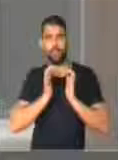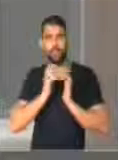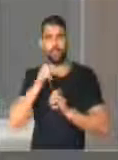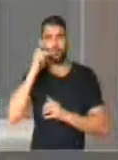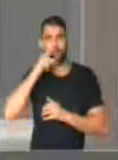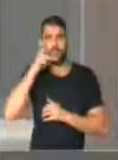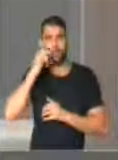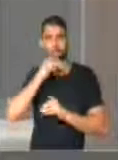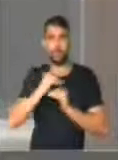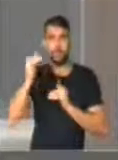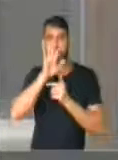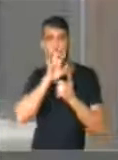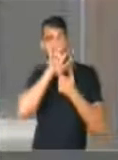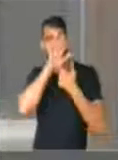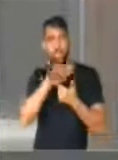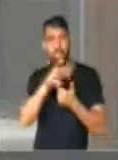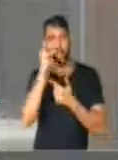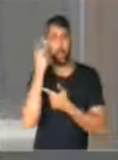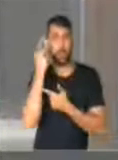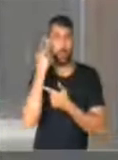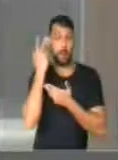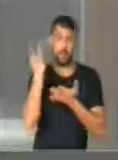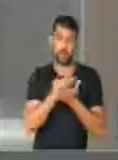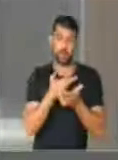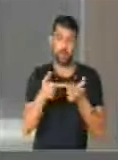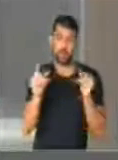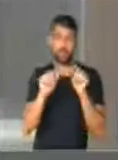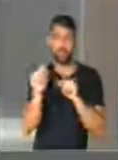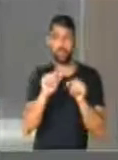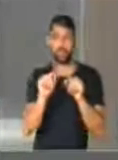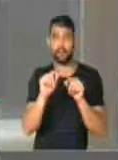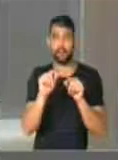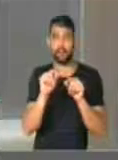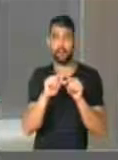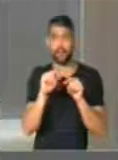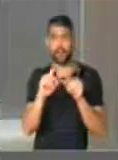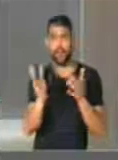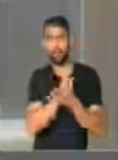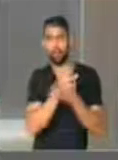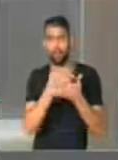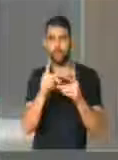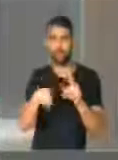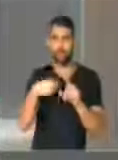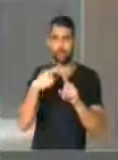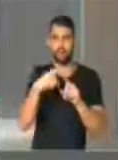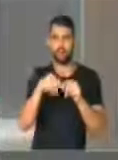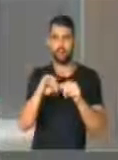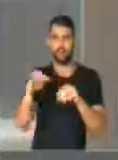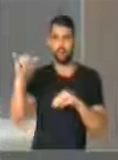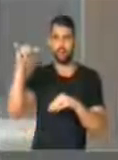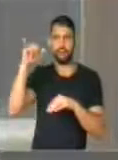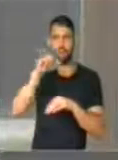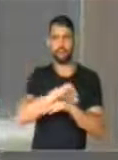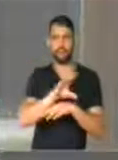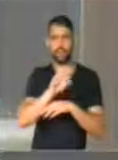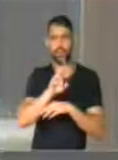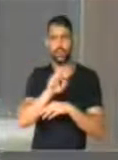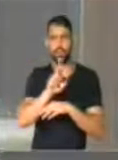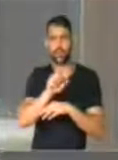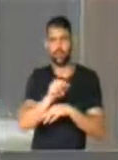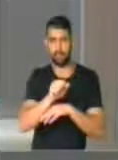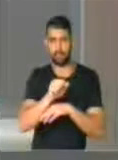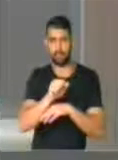queria demonstrar normalidade que há algo no ar além dos aviões de carreira.